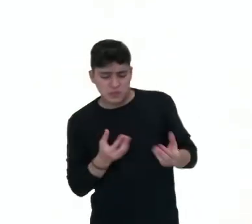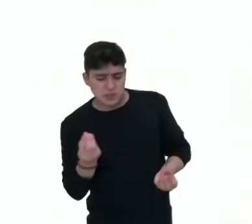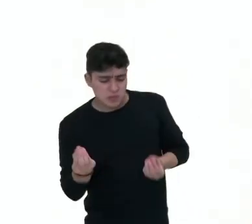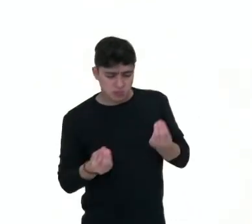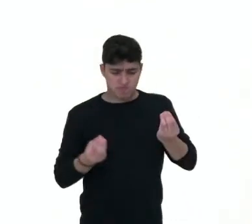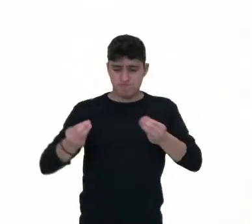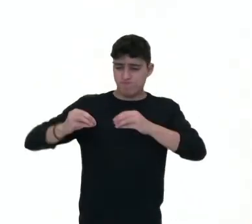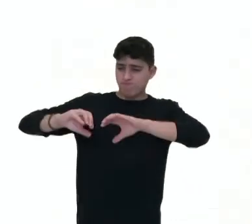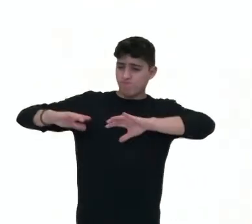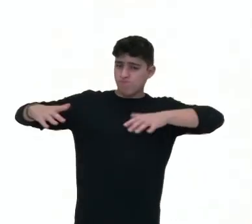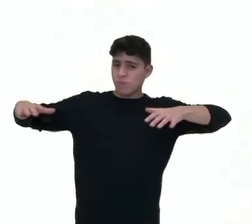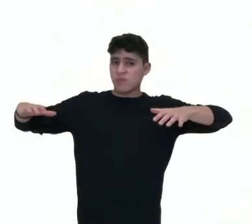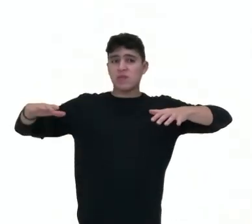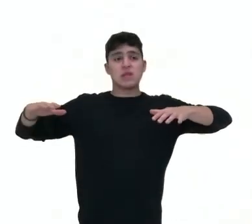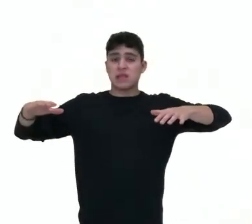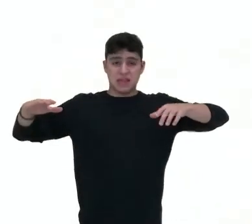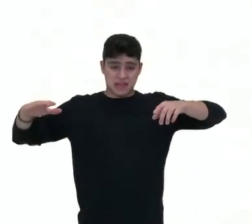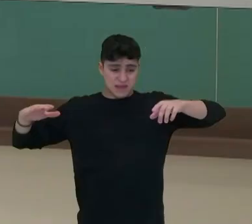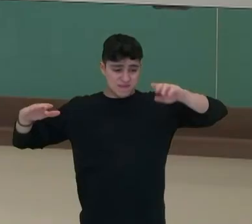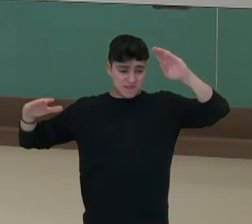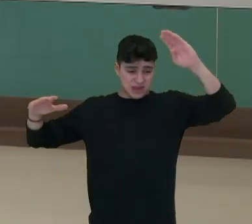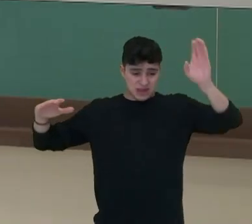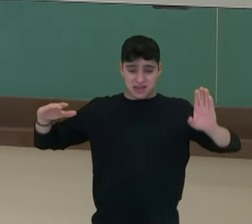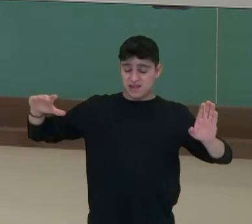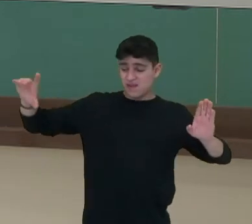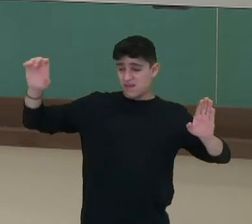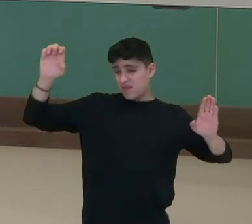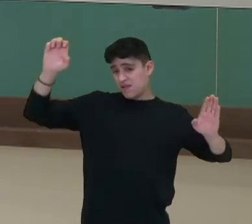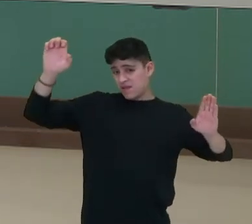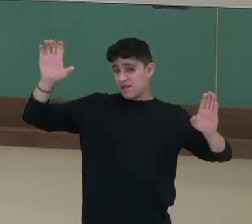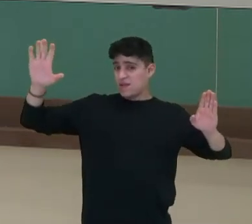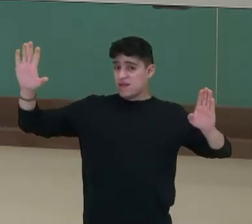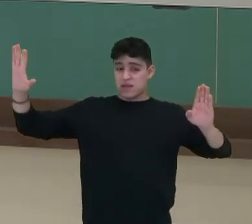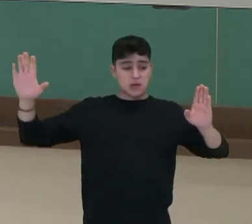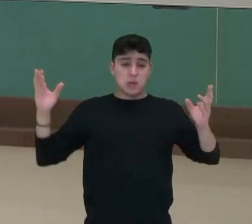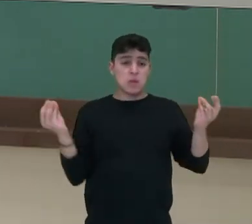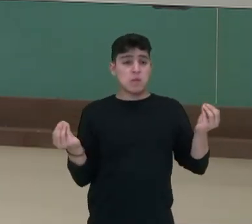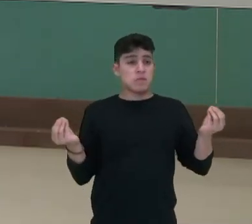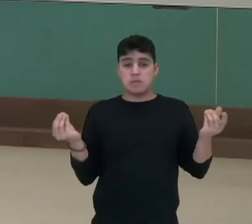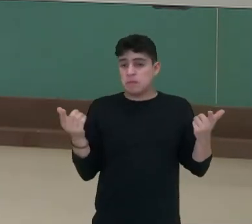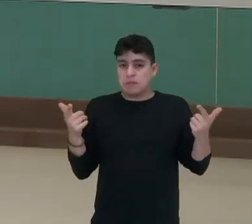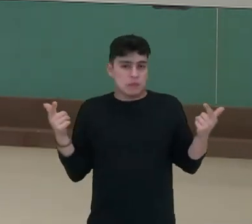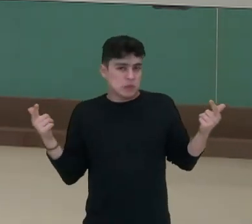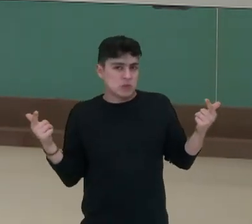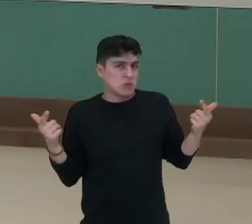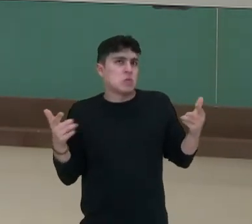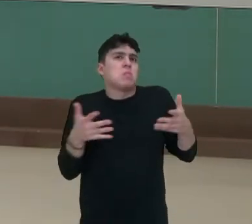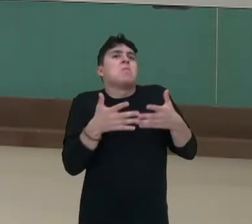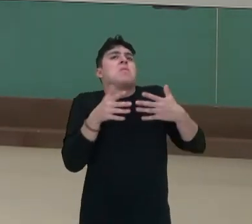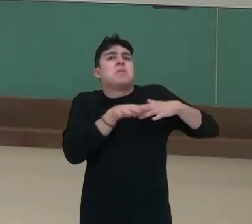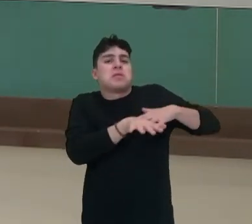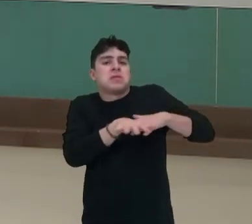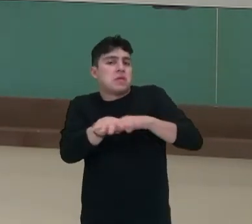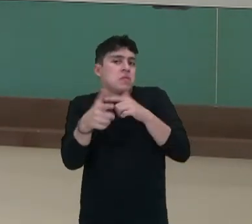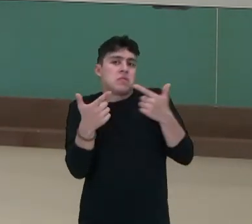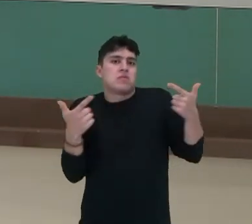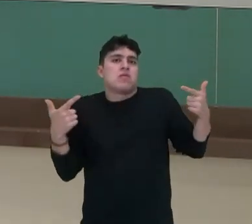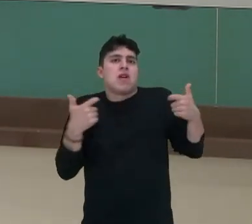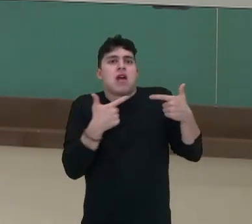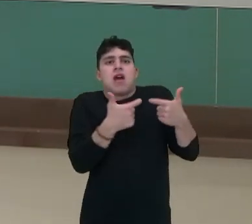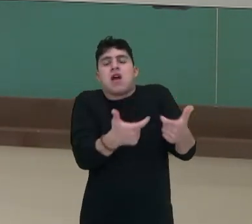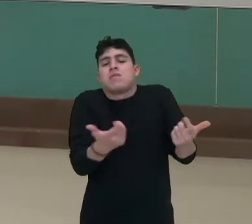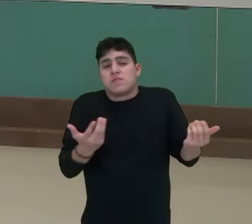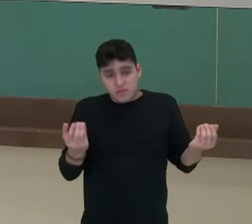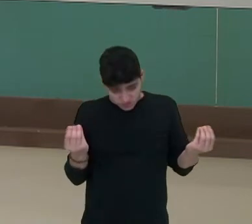Oceano Atlântico? O Brasil não era uma potência militar muito grande na época e não tinha muita capacidade de exportar o seu exército até lá. Então nós vamos precisar